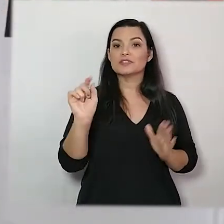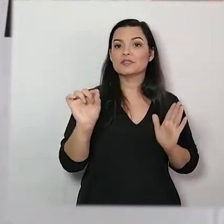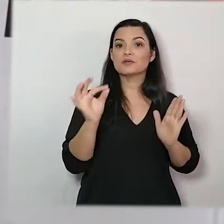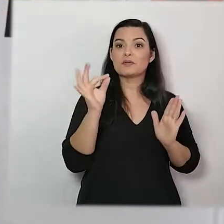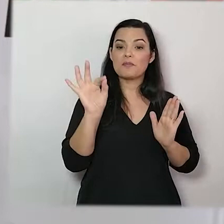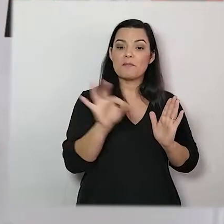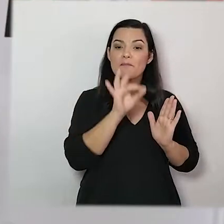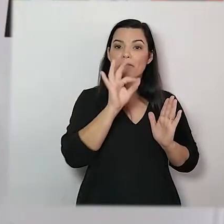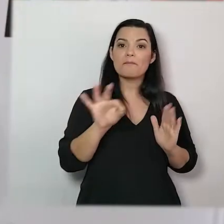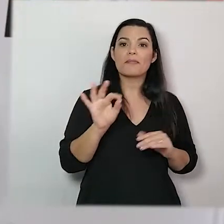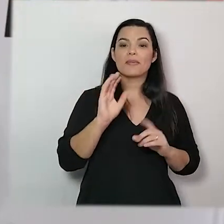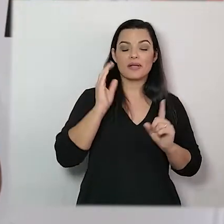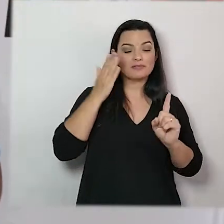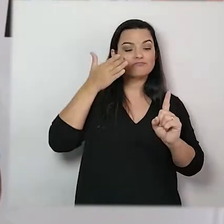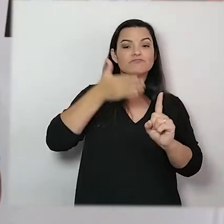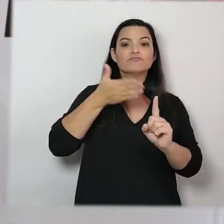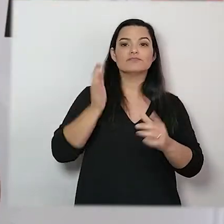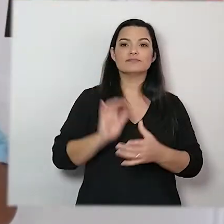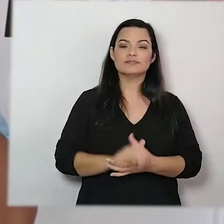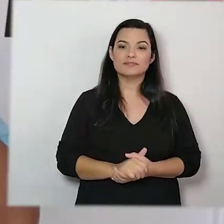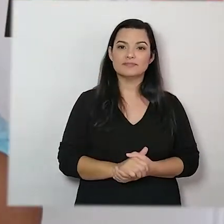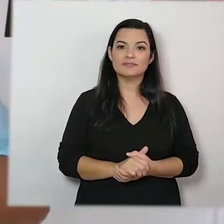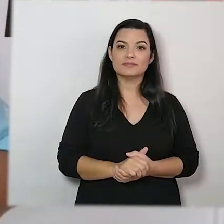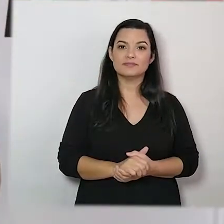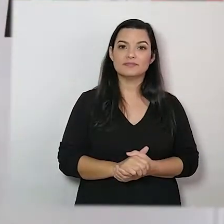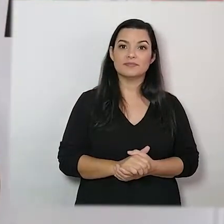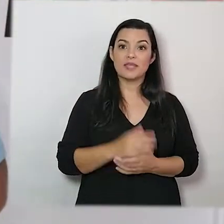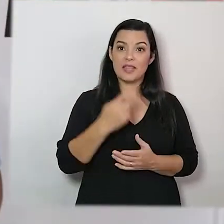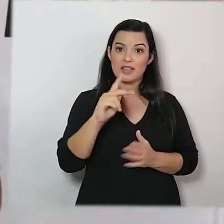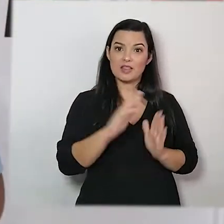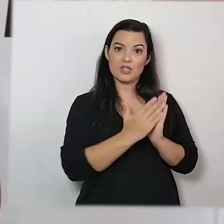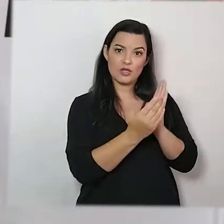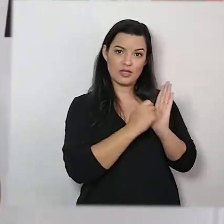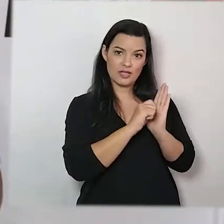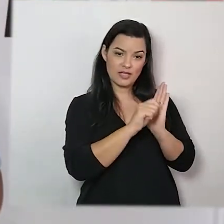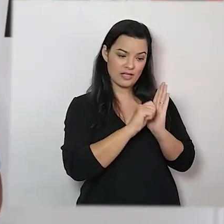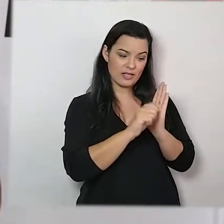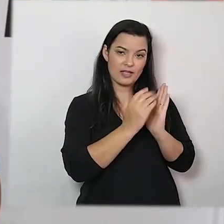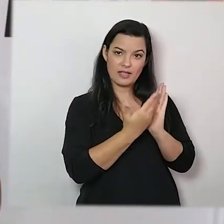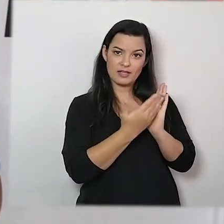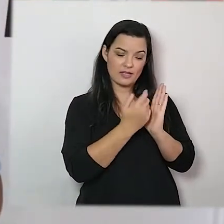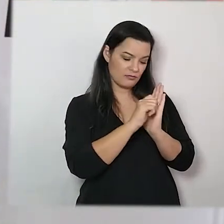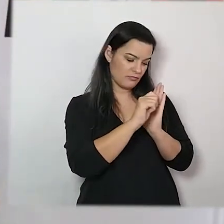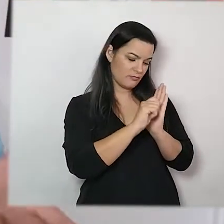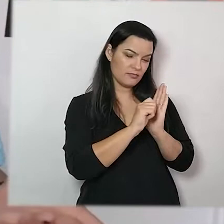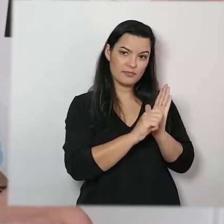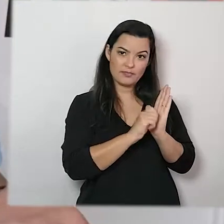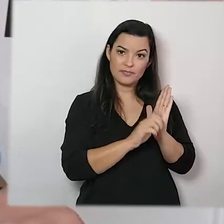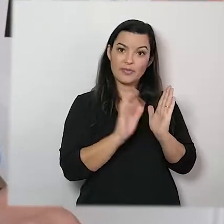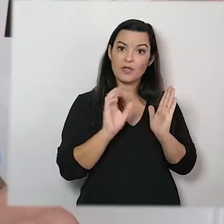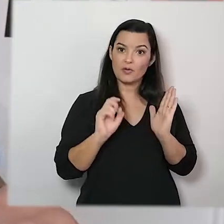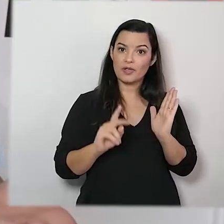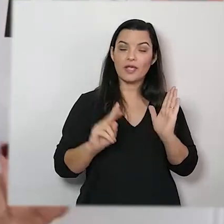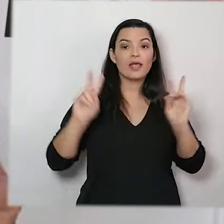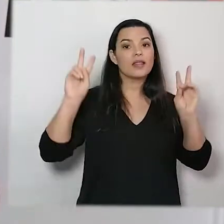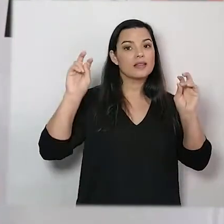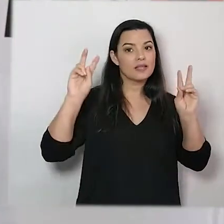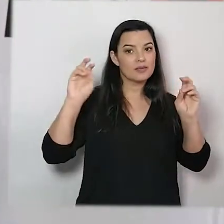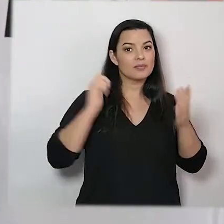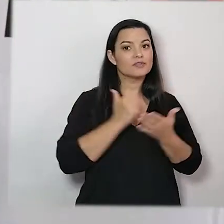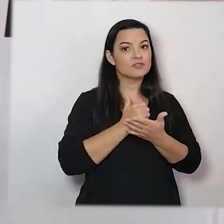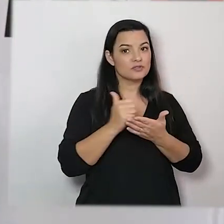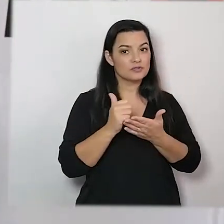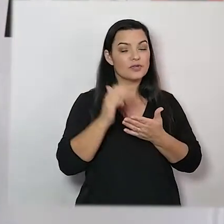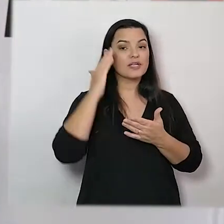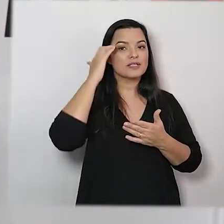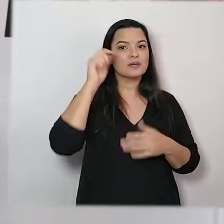marcar como referência? Registra aí no seu caderno. Então você já anotou o tema, sabe que